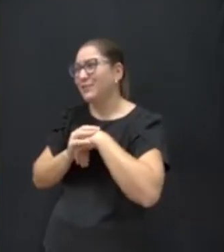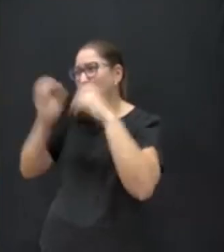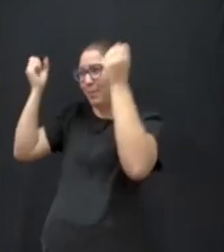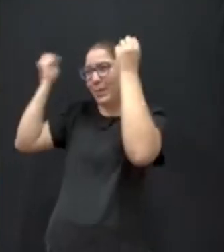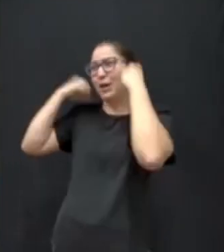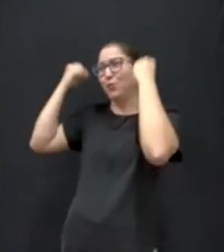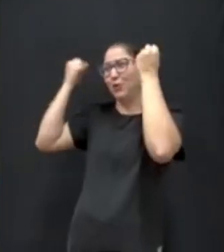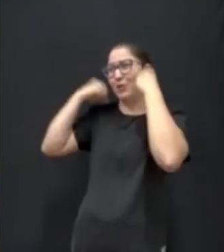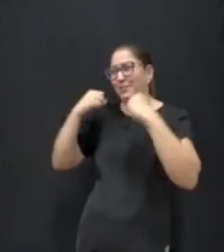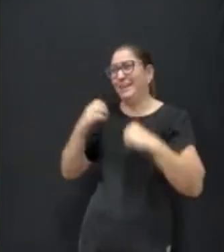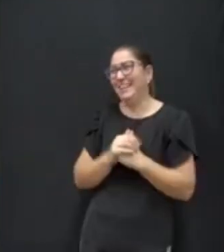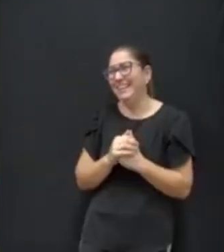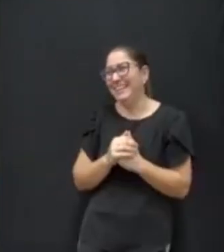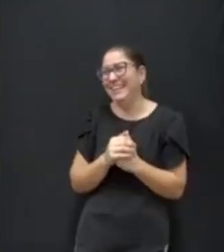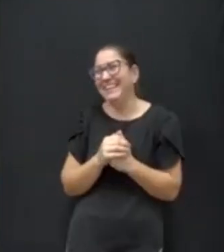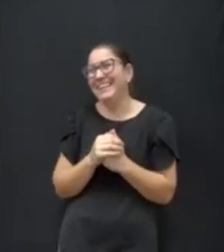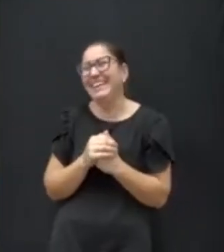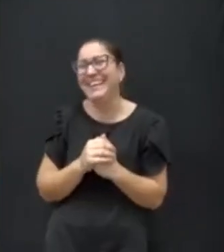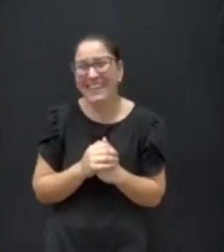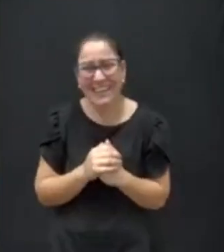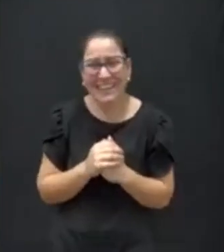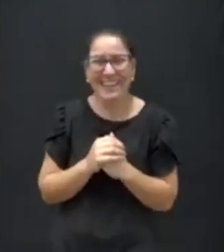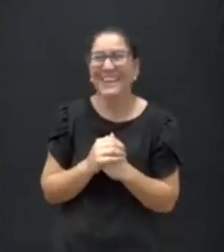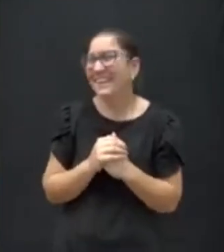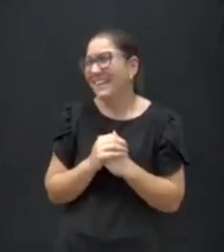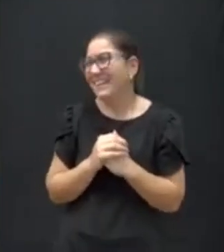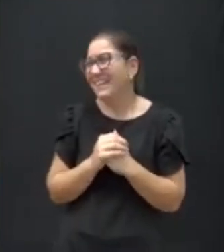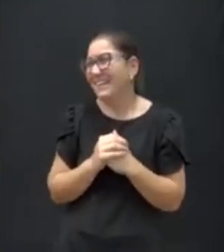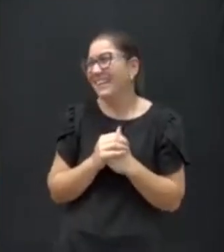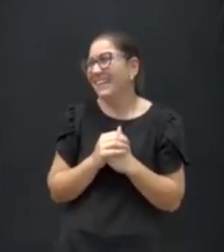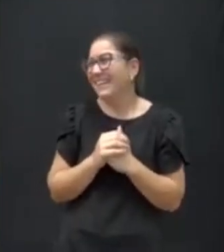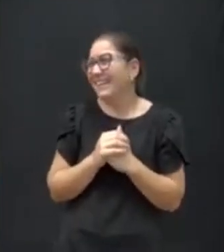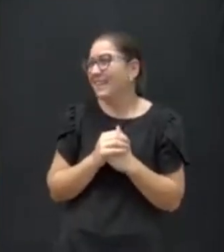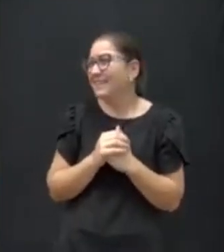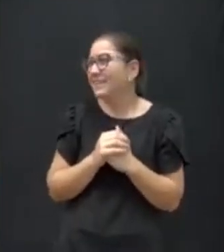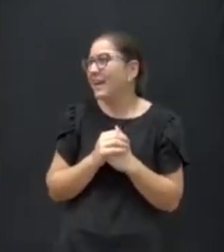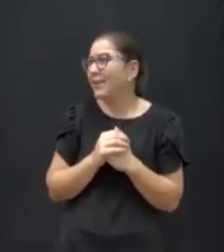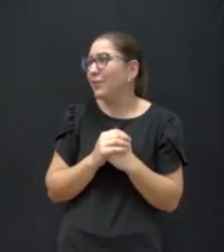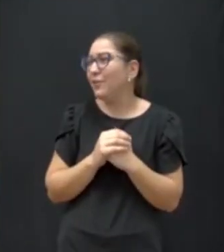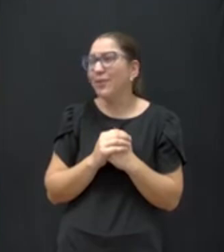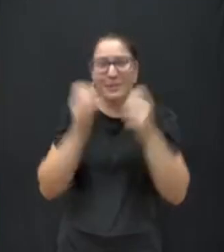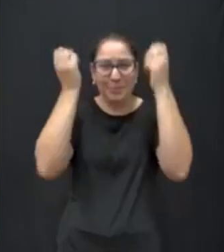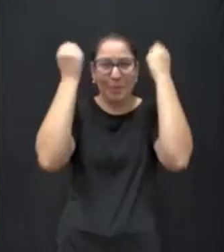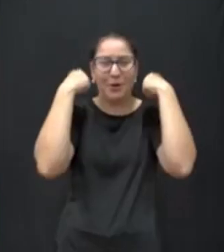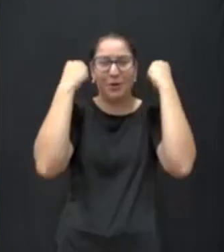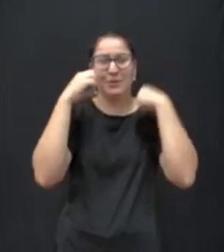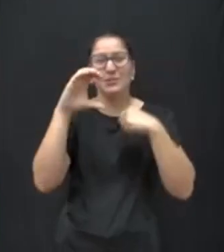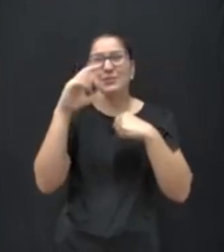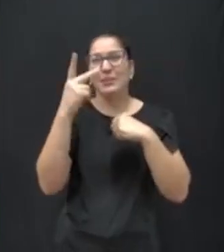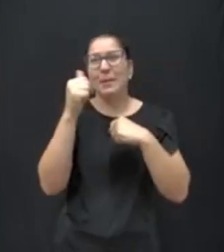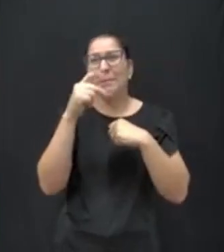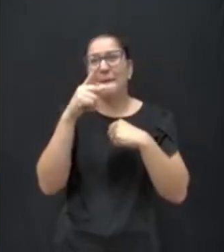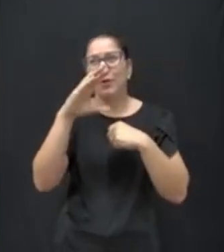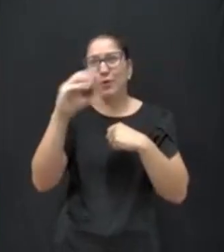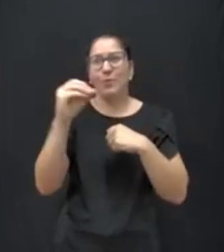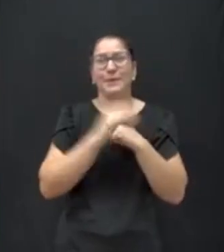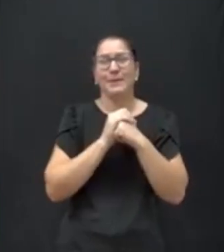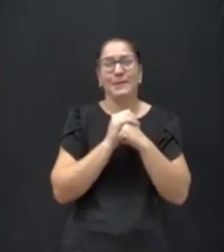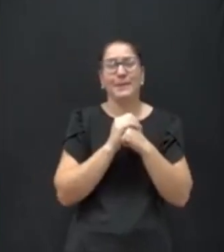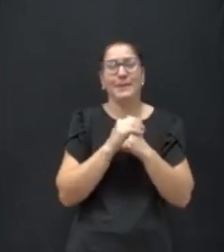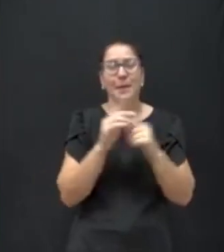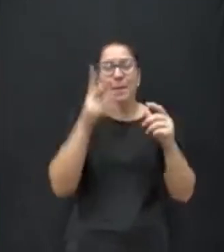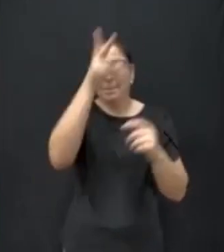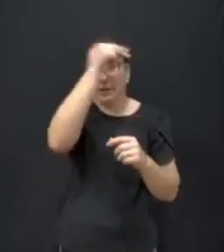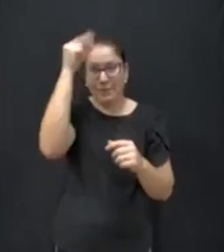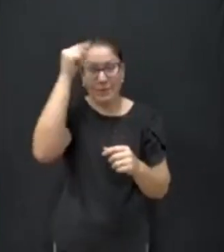bloco, ver se isso é verdade. E que seja que políticas públicas possam ser implementadas. Porque o